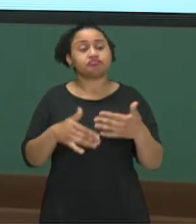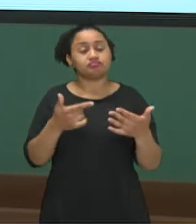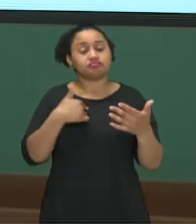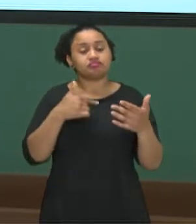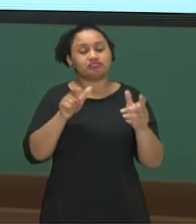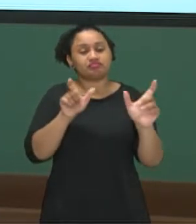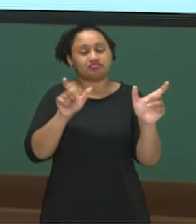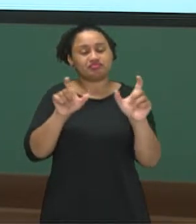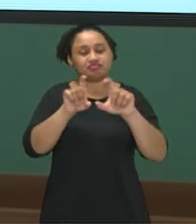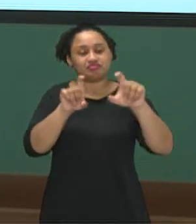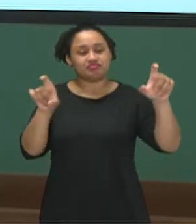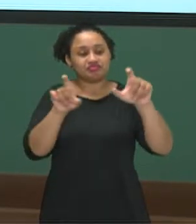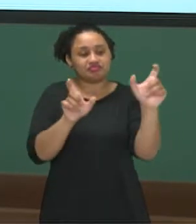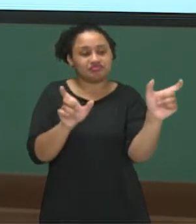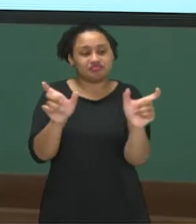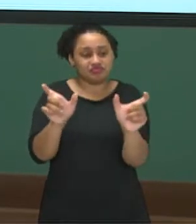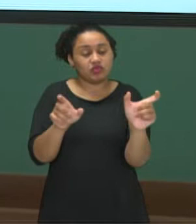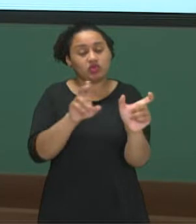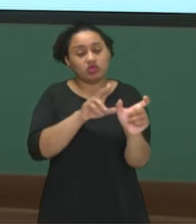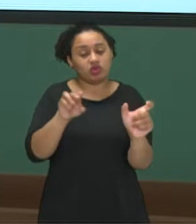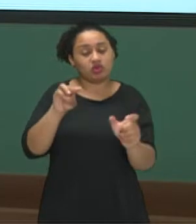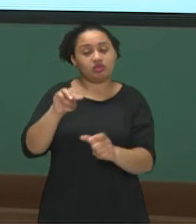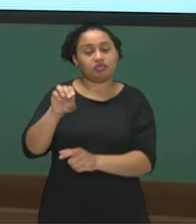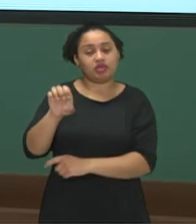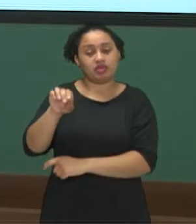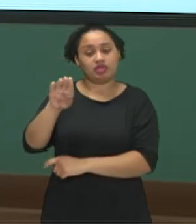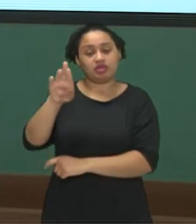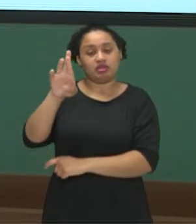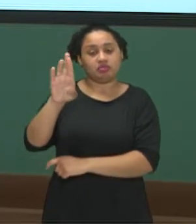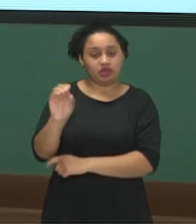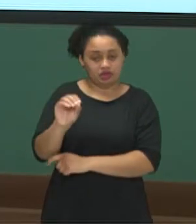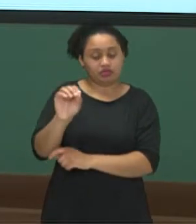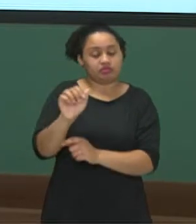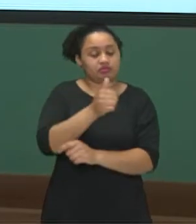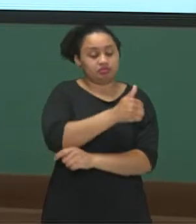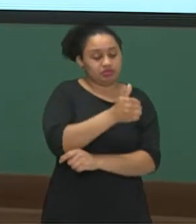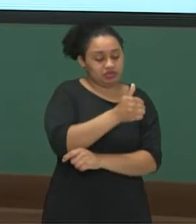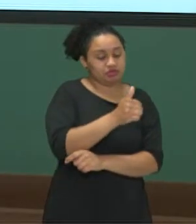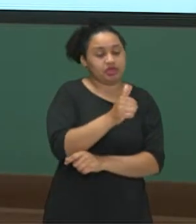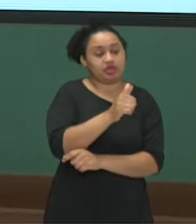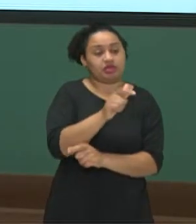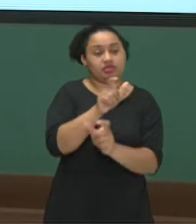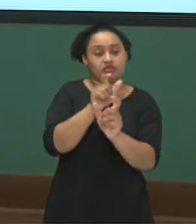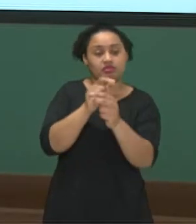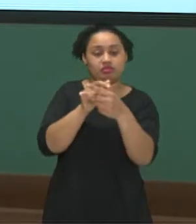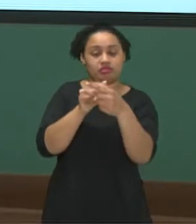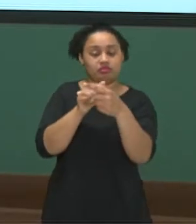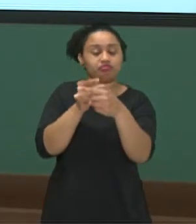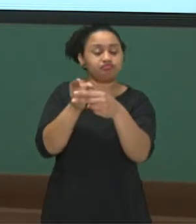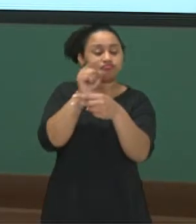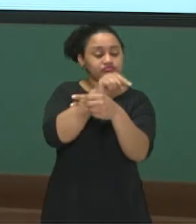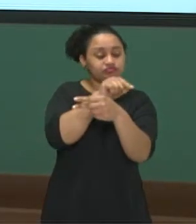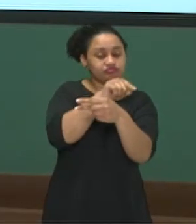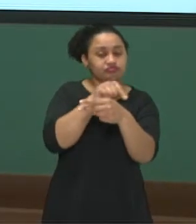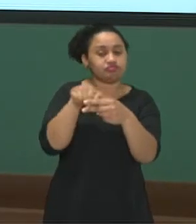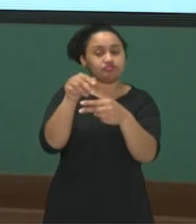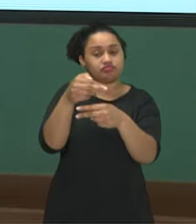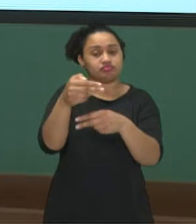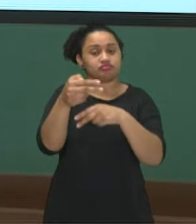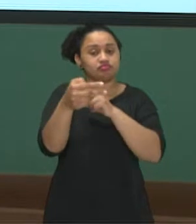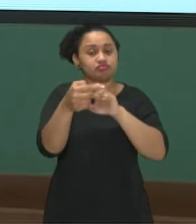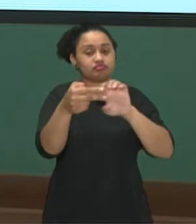equações, essas partes são chamadas de membro. Então, primeiro membro, o que está à esquerda do sinal de igual,